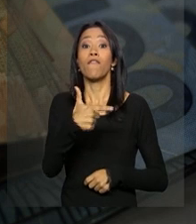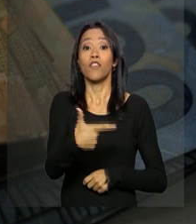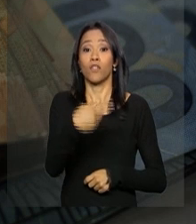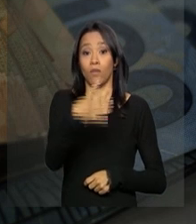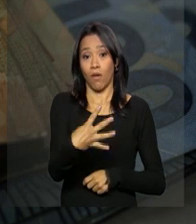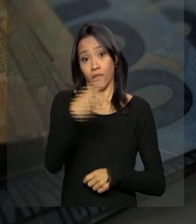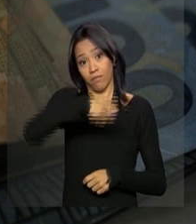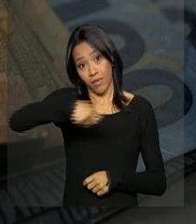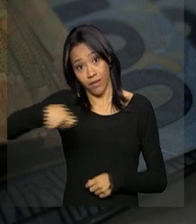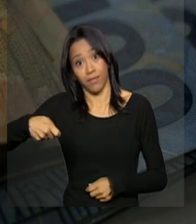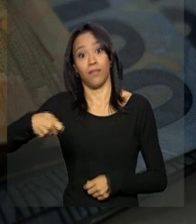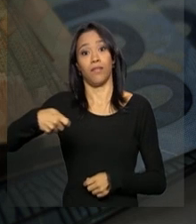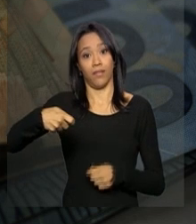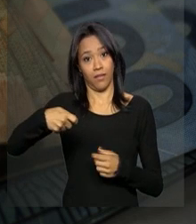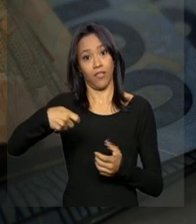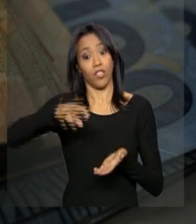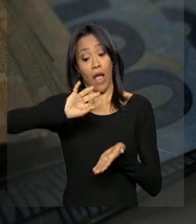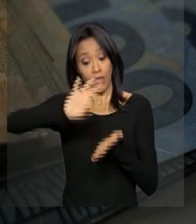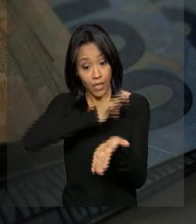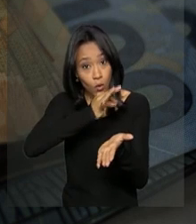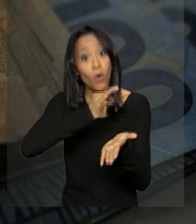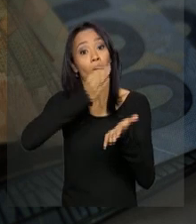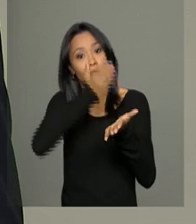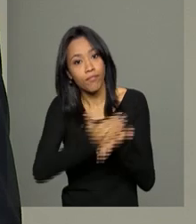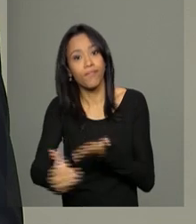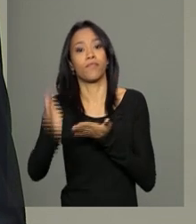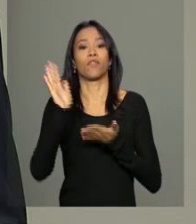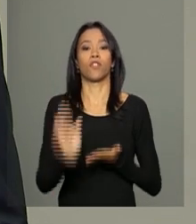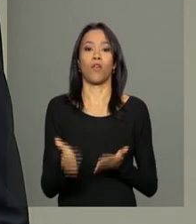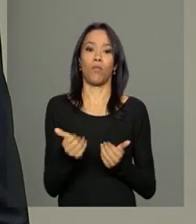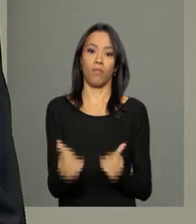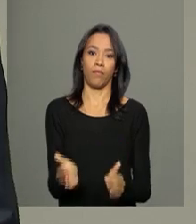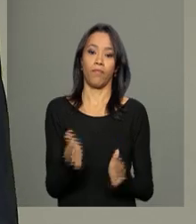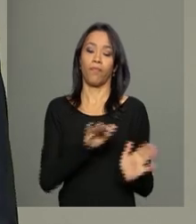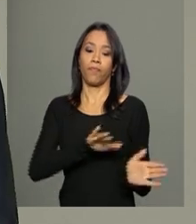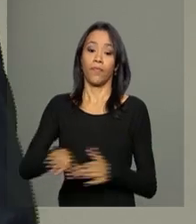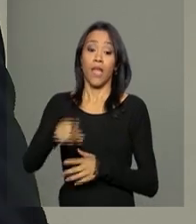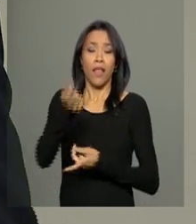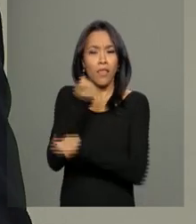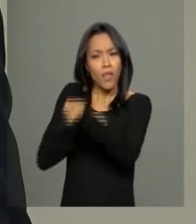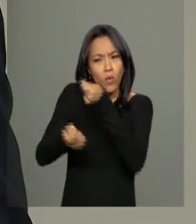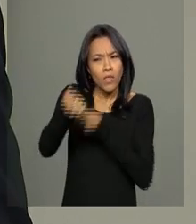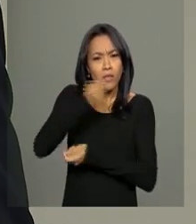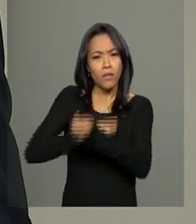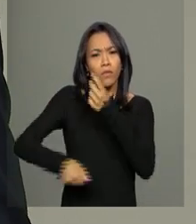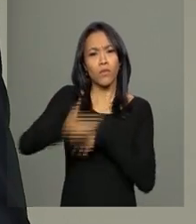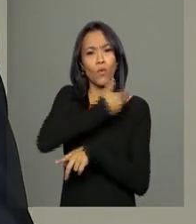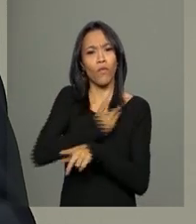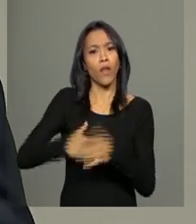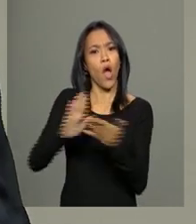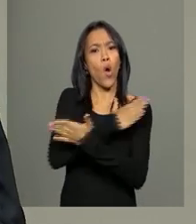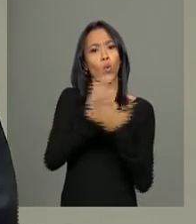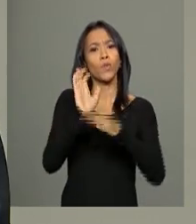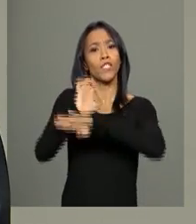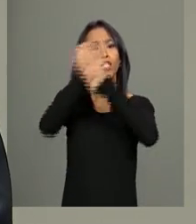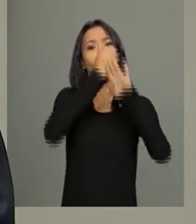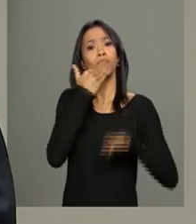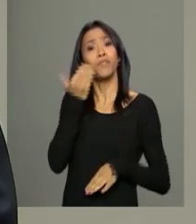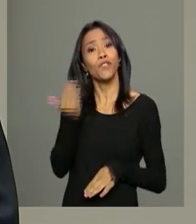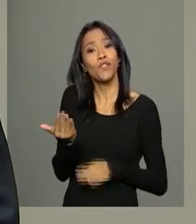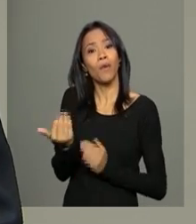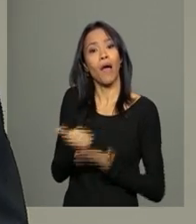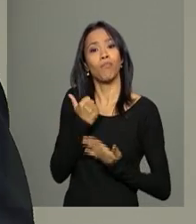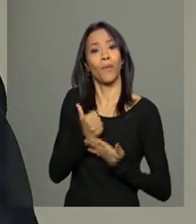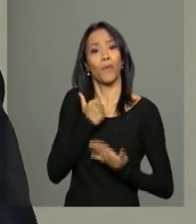posteriores ao da assinatura do acordo. Nas negociações com o governo, alguns Estados solicitaram auxílio adicional